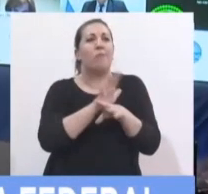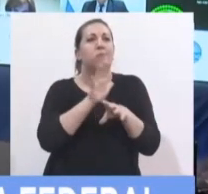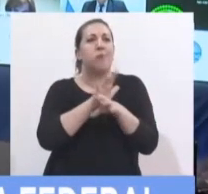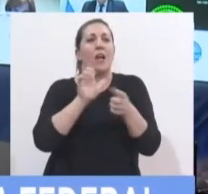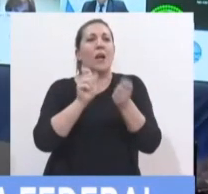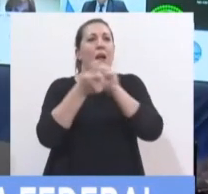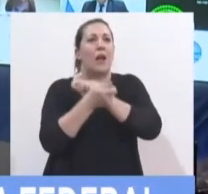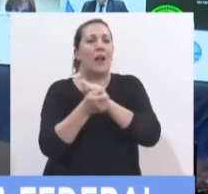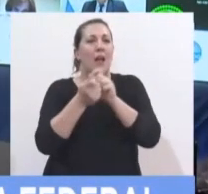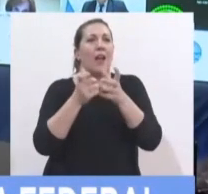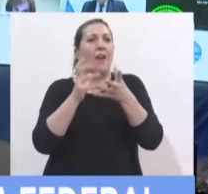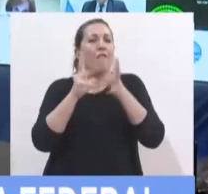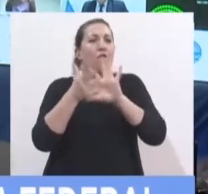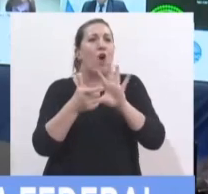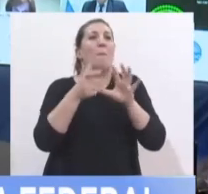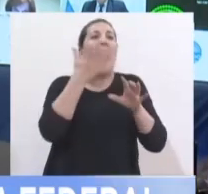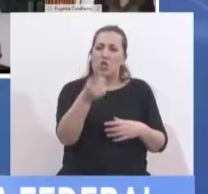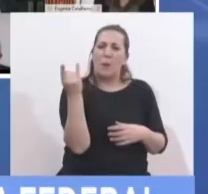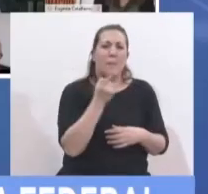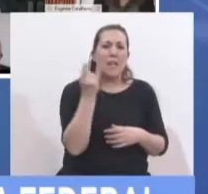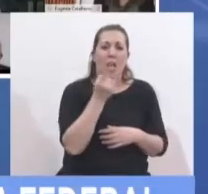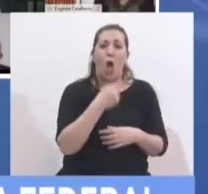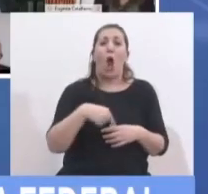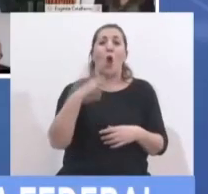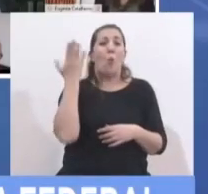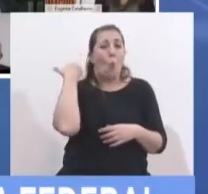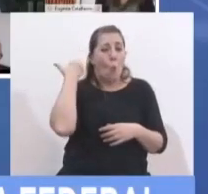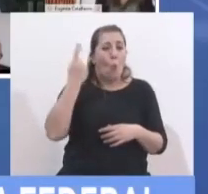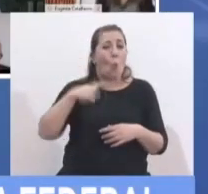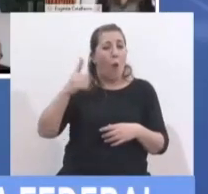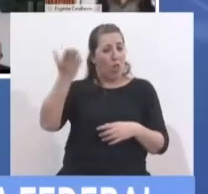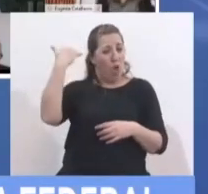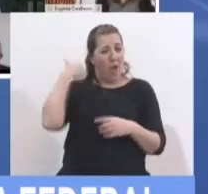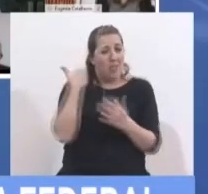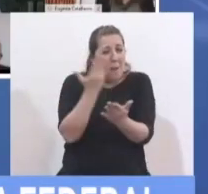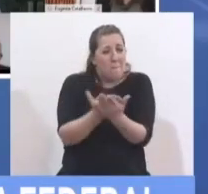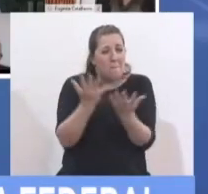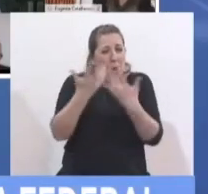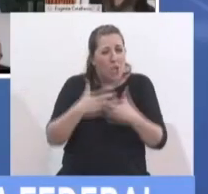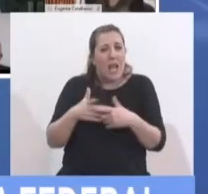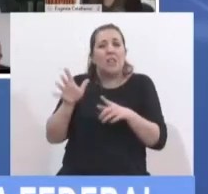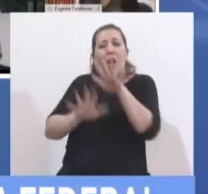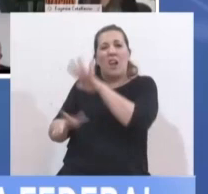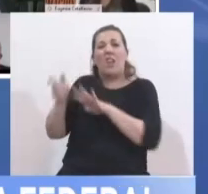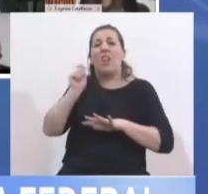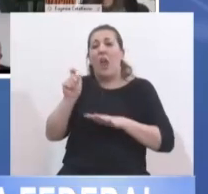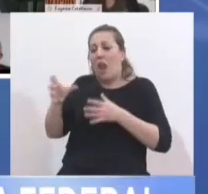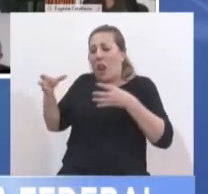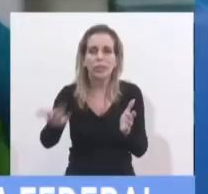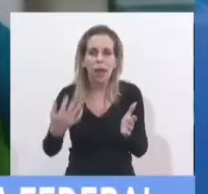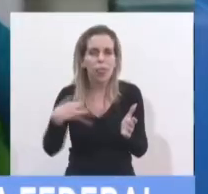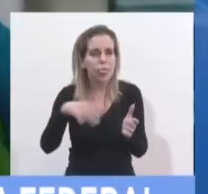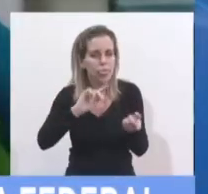O presidente da Comissão de Saúde, o opositor Mário Fad, alertou que alguns artigos geram dúvidas e incertezas, e pediu para que sejam